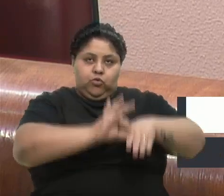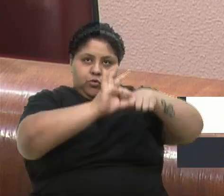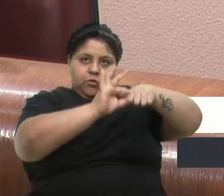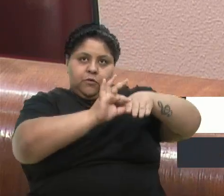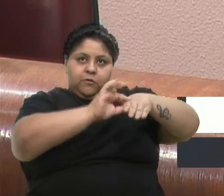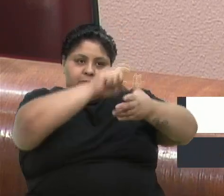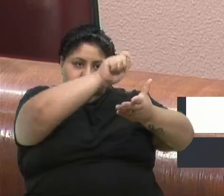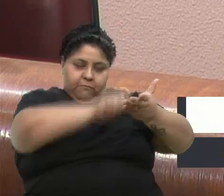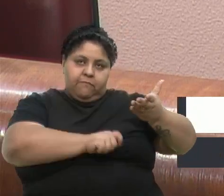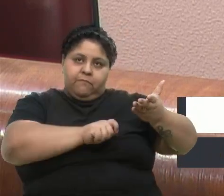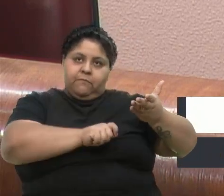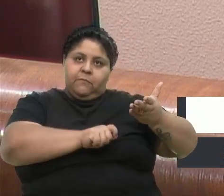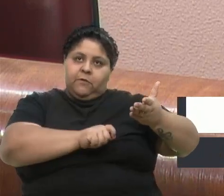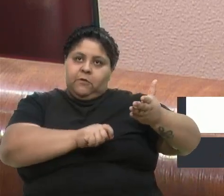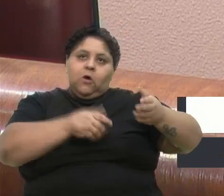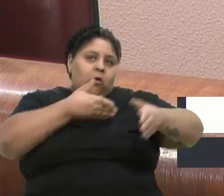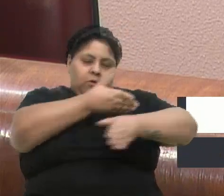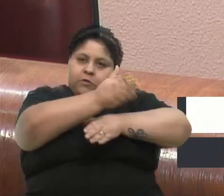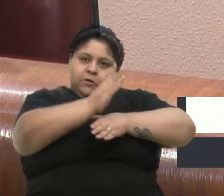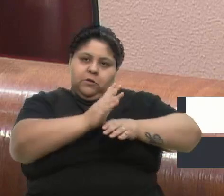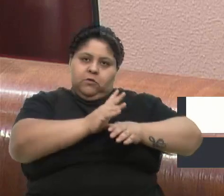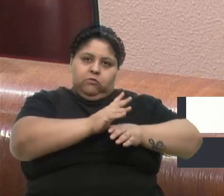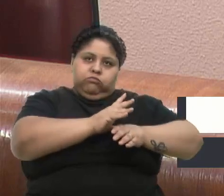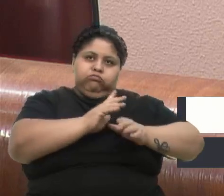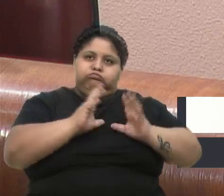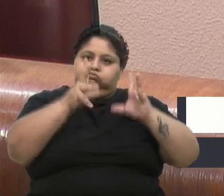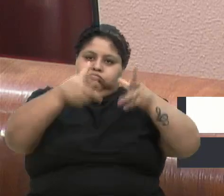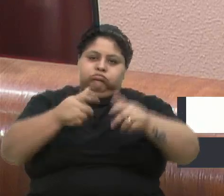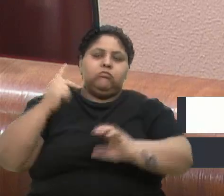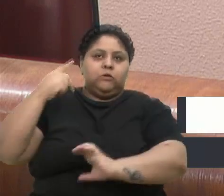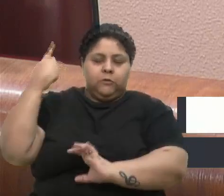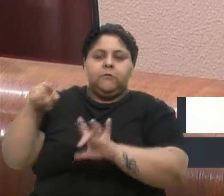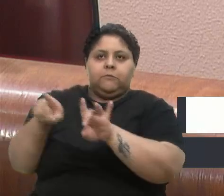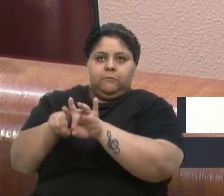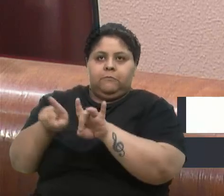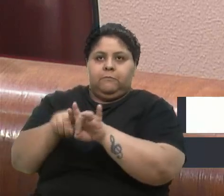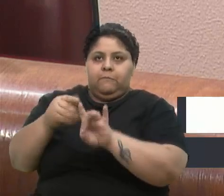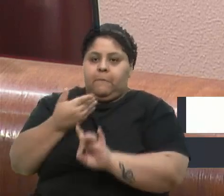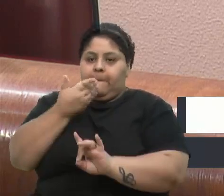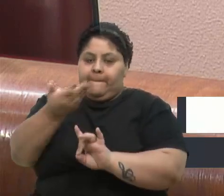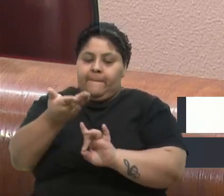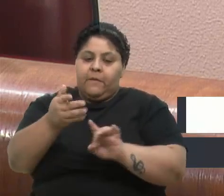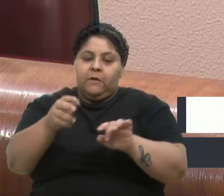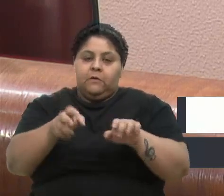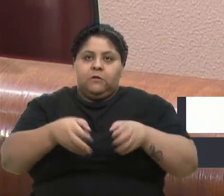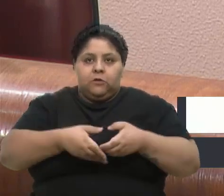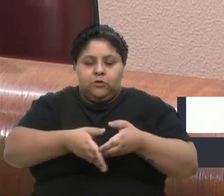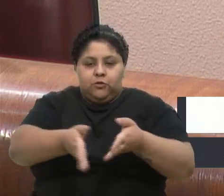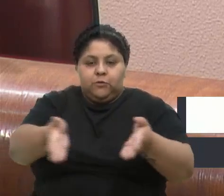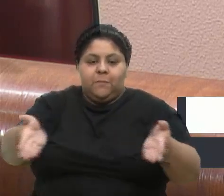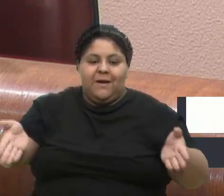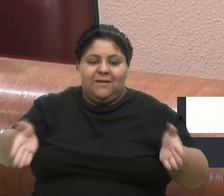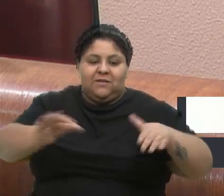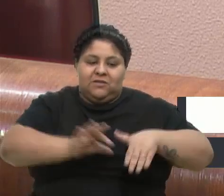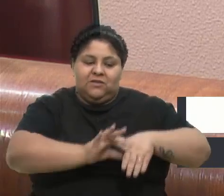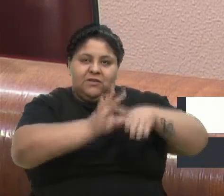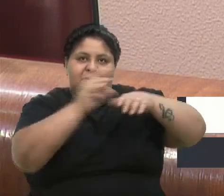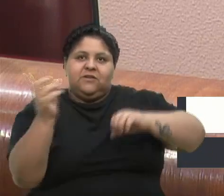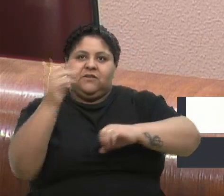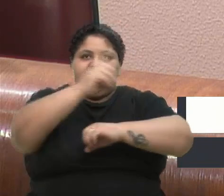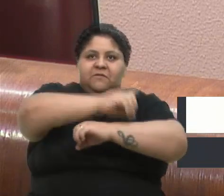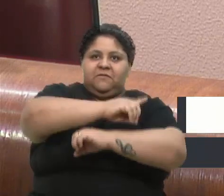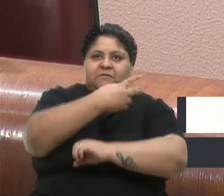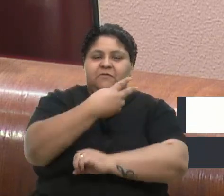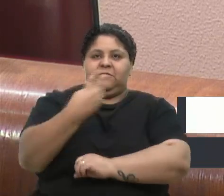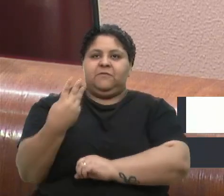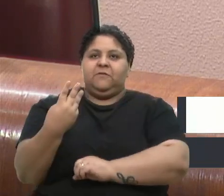subscreve, com anuência da maioria dos demais líderes de bancada, solicita o espaço de acordo de lideranças à sessão ordinária de dia 23 de